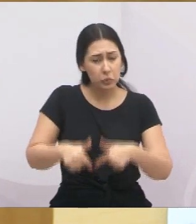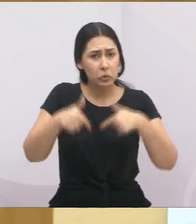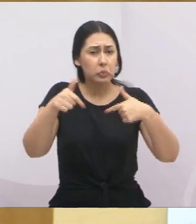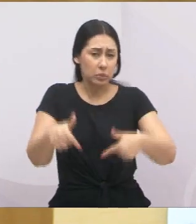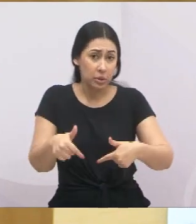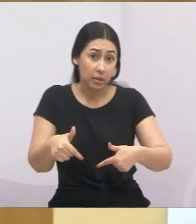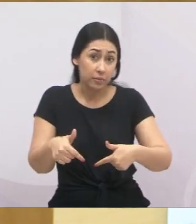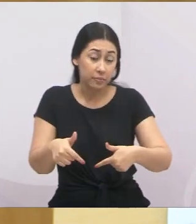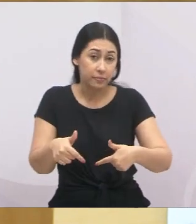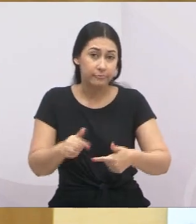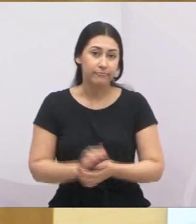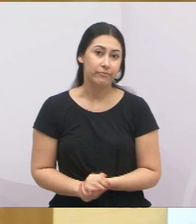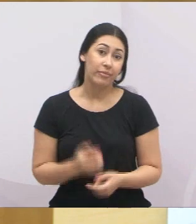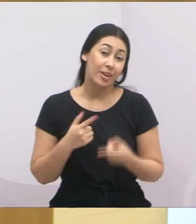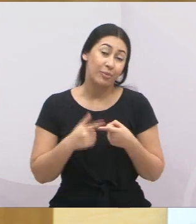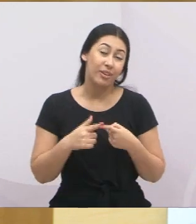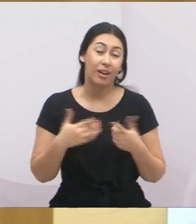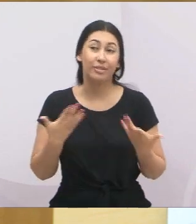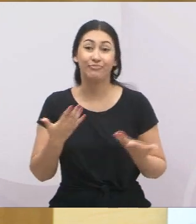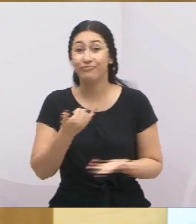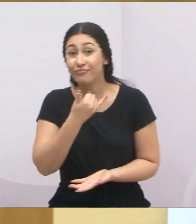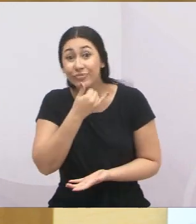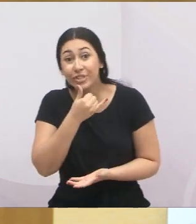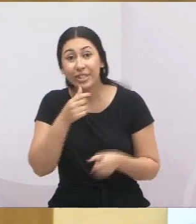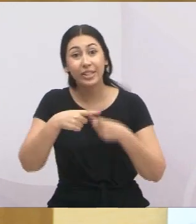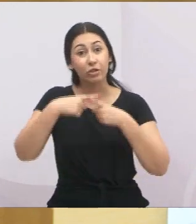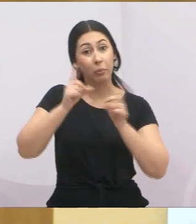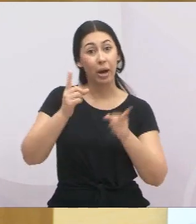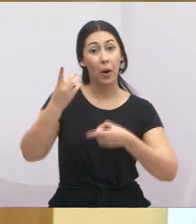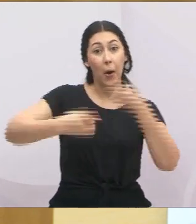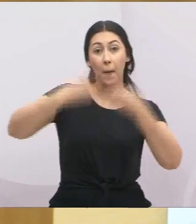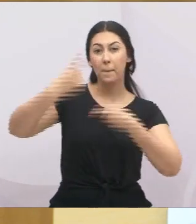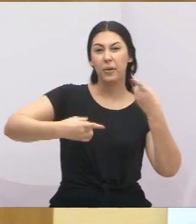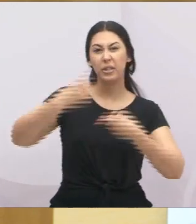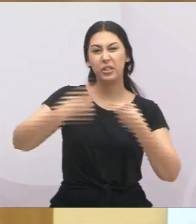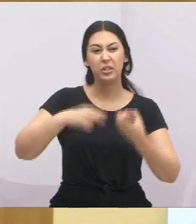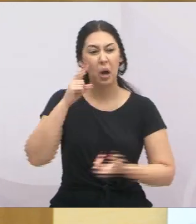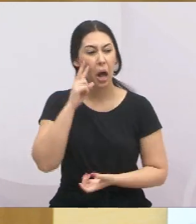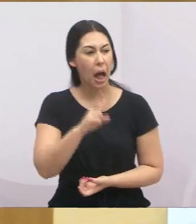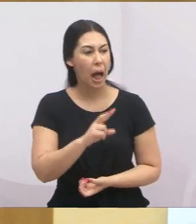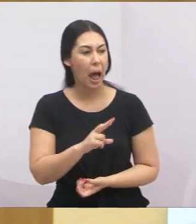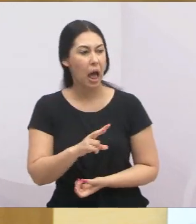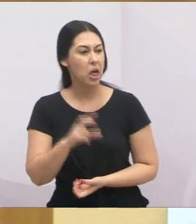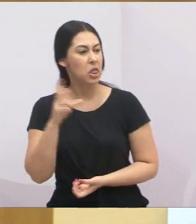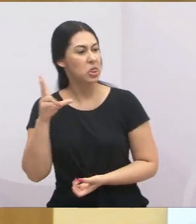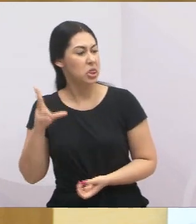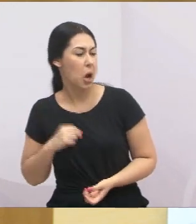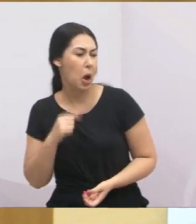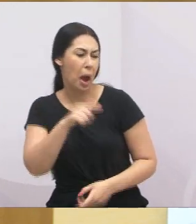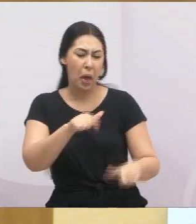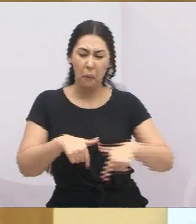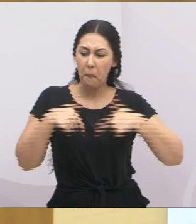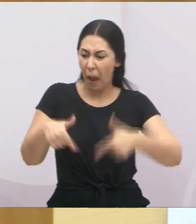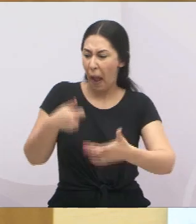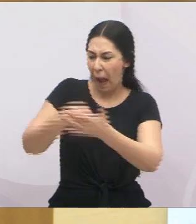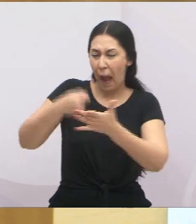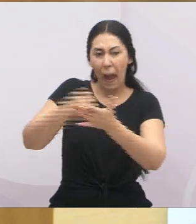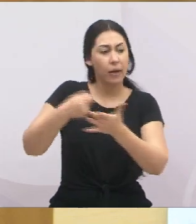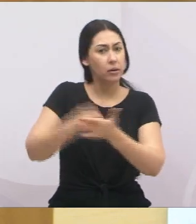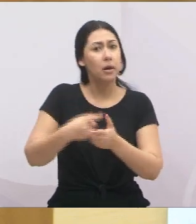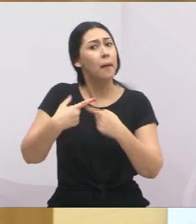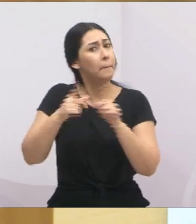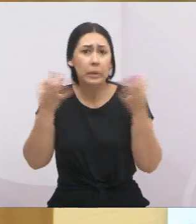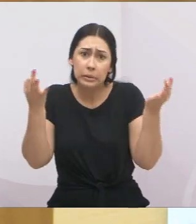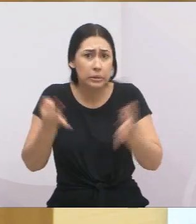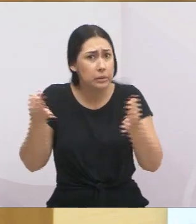país, porque infelizmente os políticos só vêem quando as pessoas lutam, quando as pessoas exigem alguma coisa, e tem que